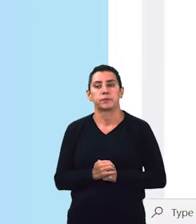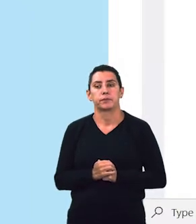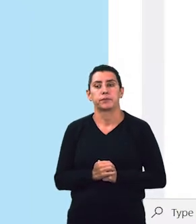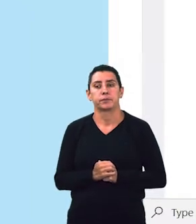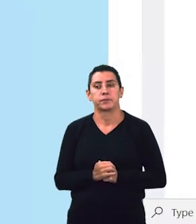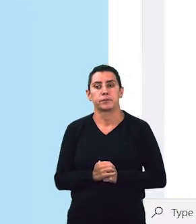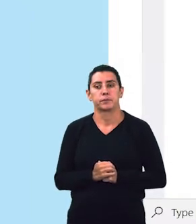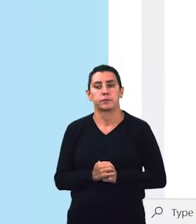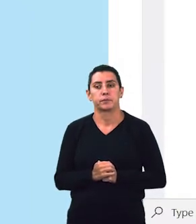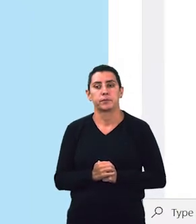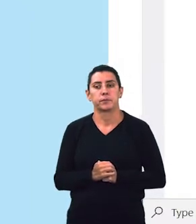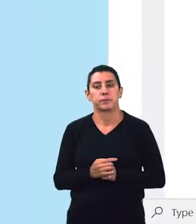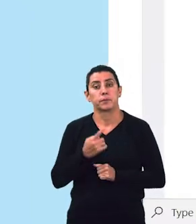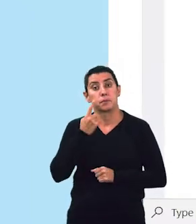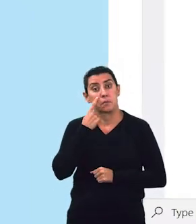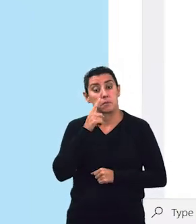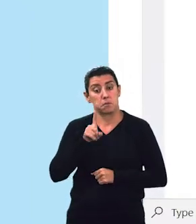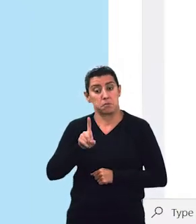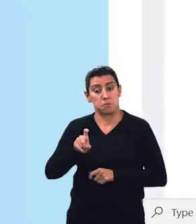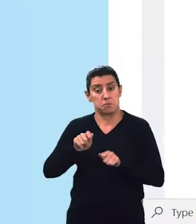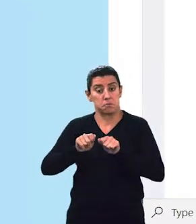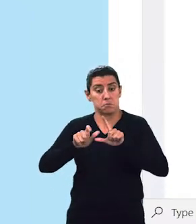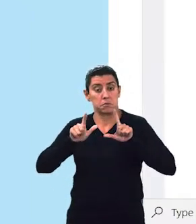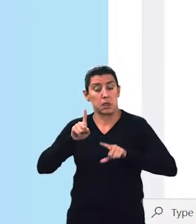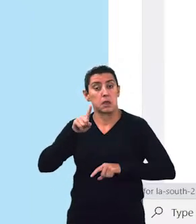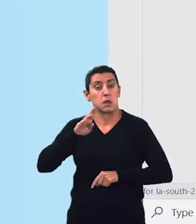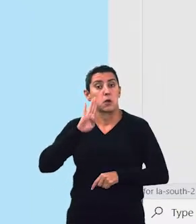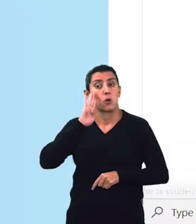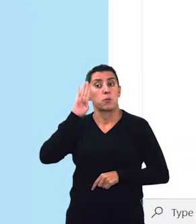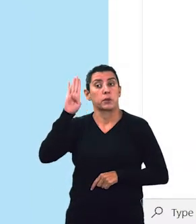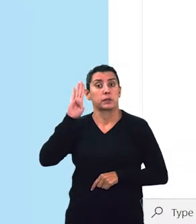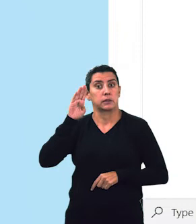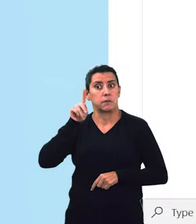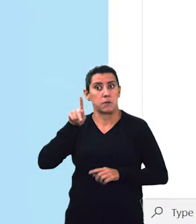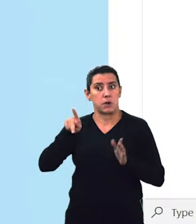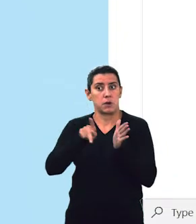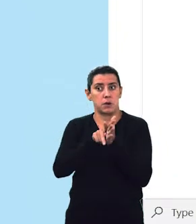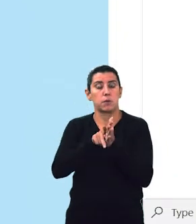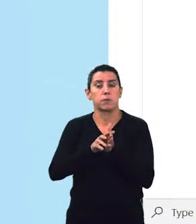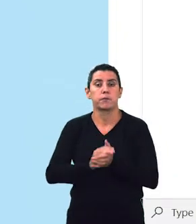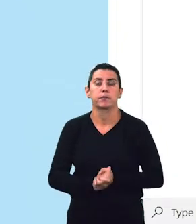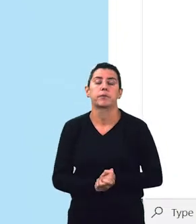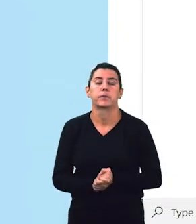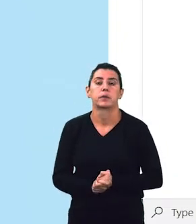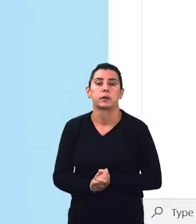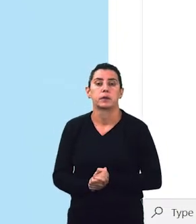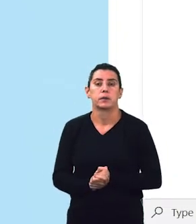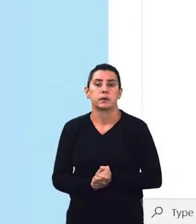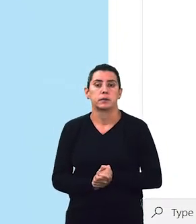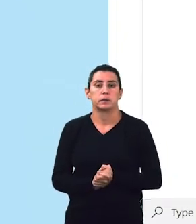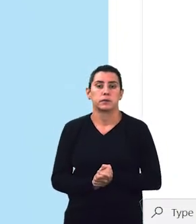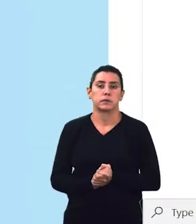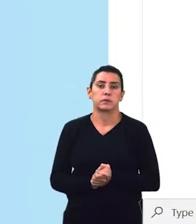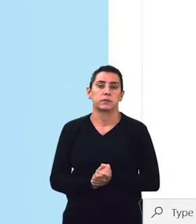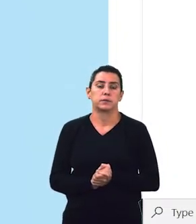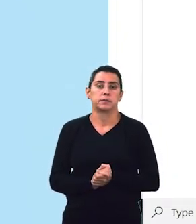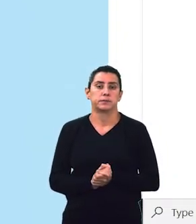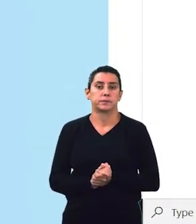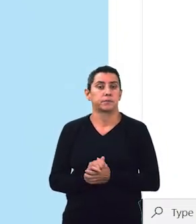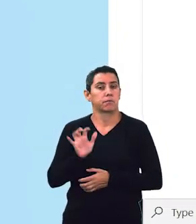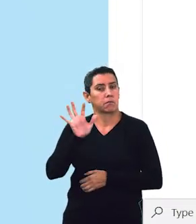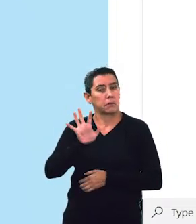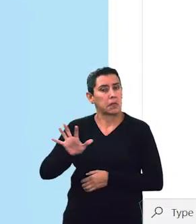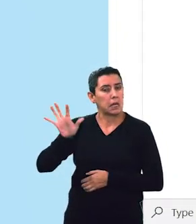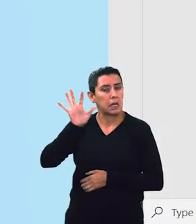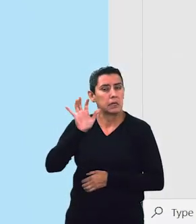Ok? Agora vamos voltar para a interface principal do Model Arts. Ok? Esse modelo